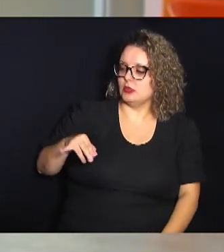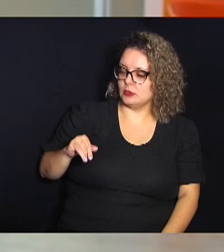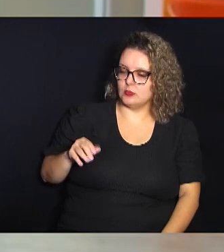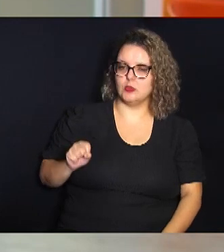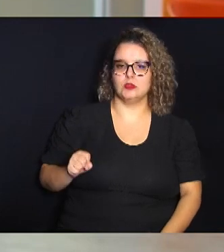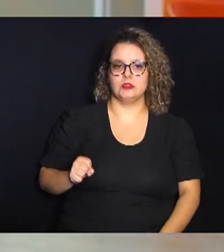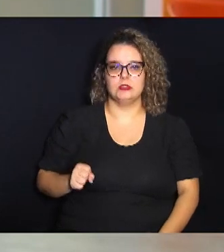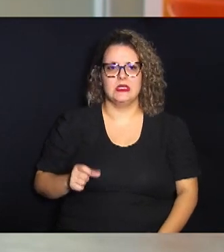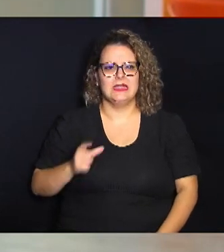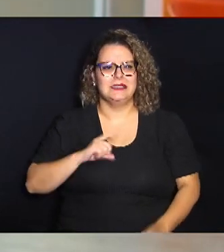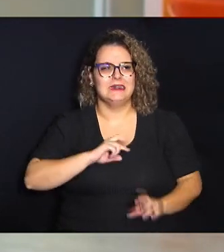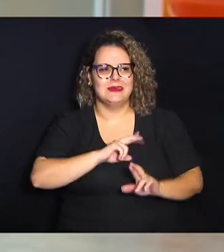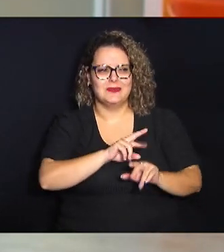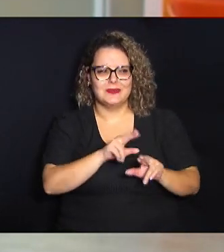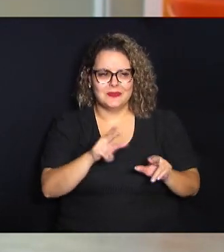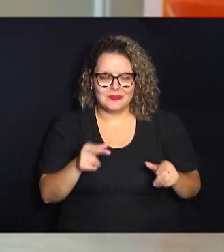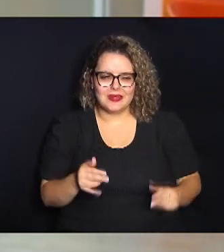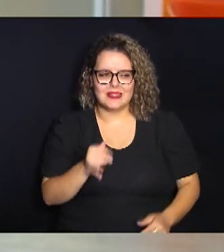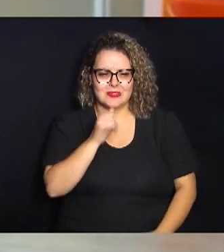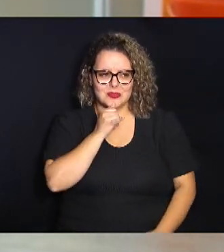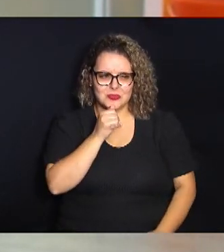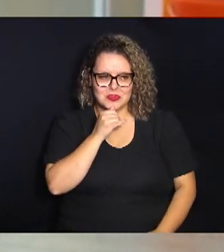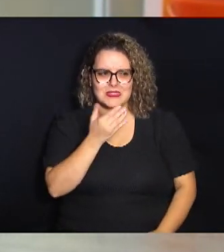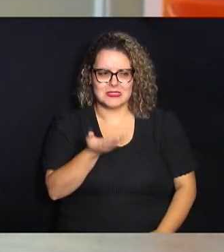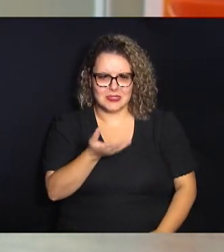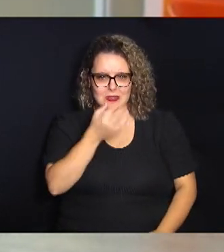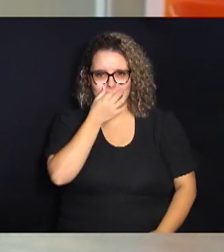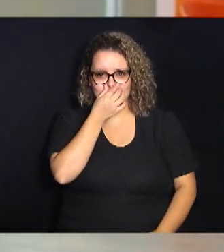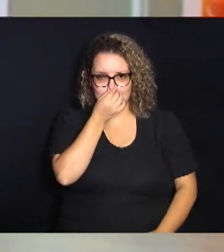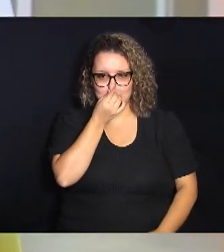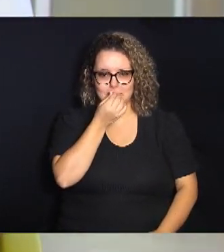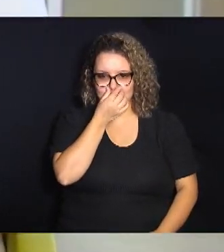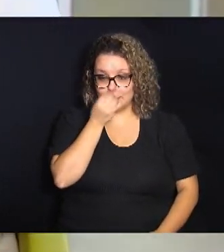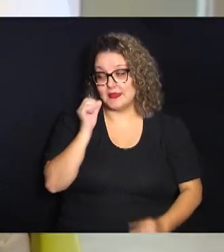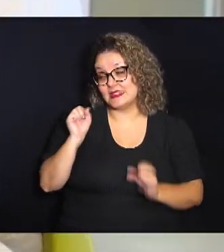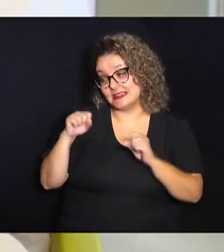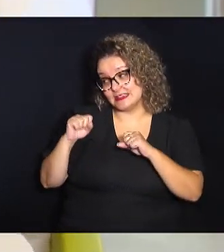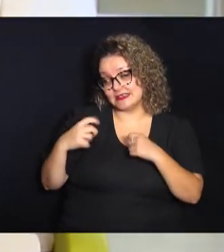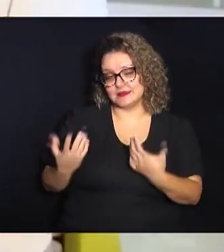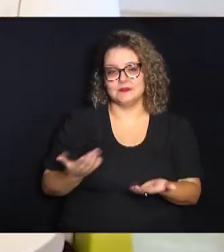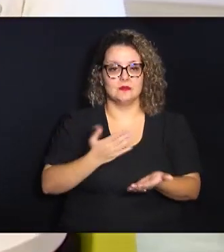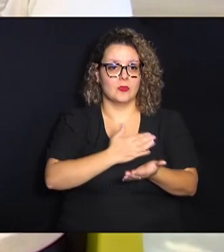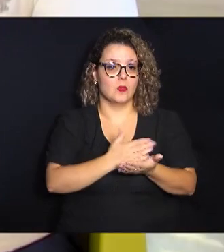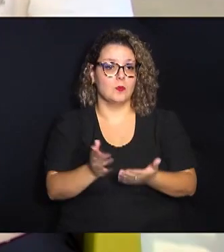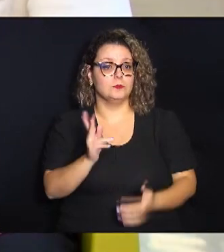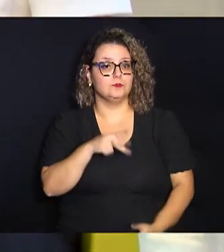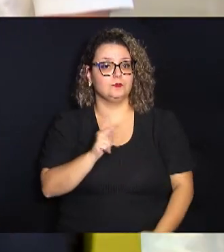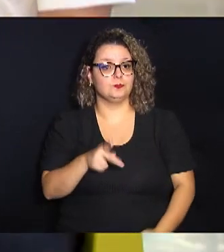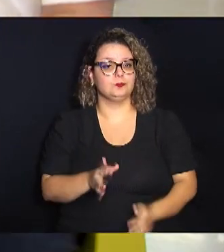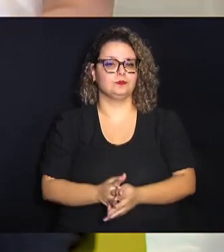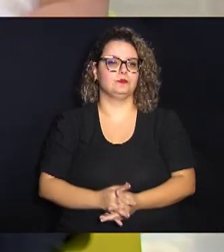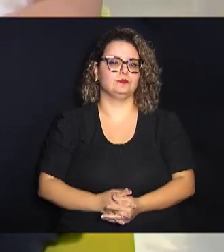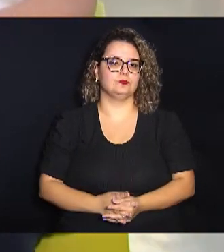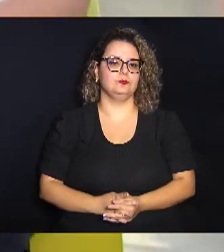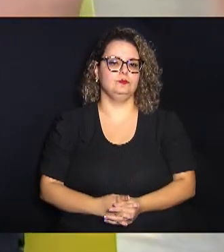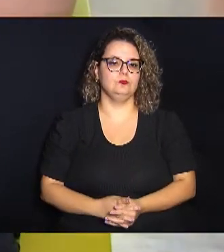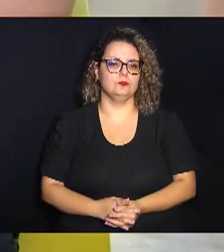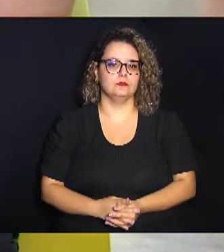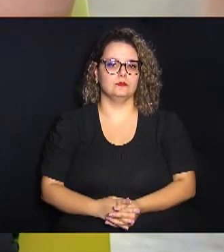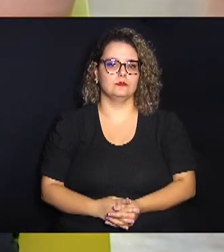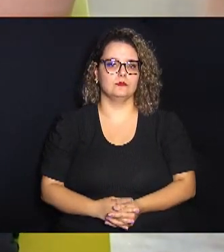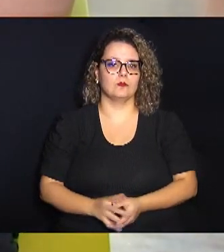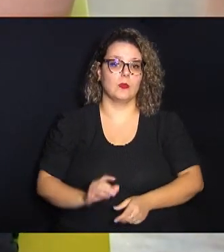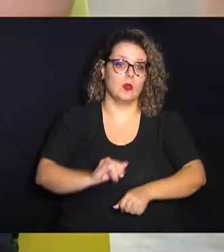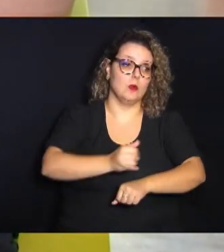tem uma série de exemplos né só para a gente começar então professor vamos lá gordo